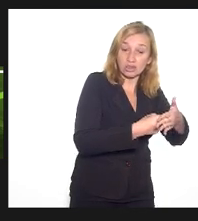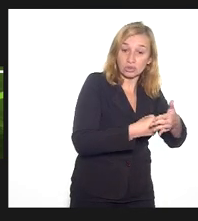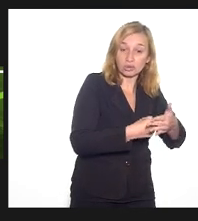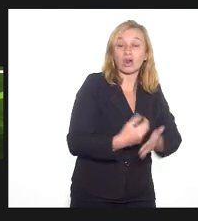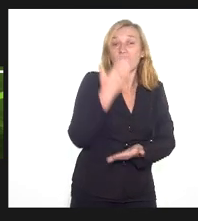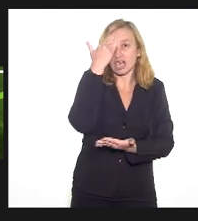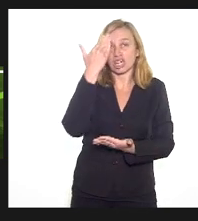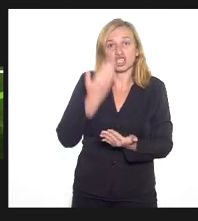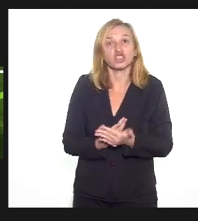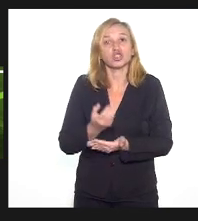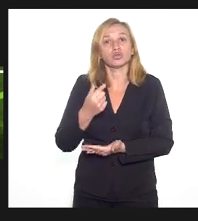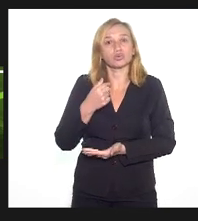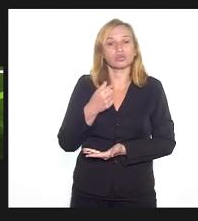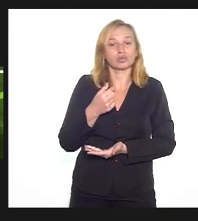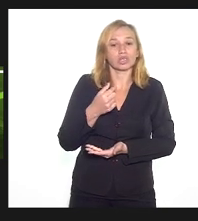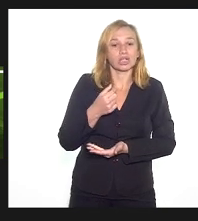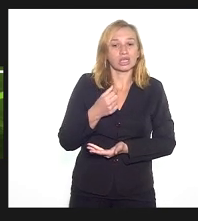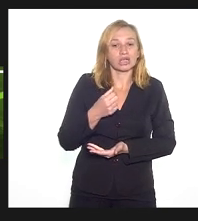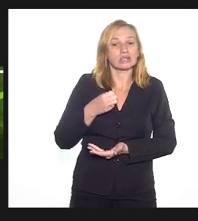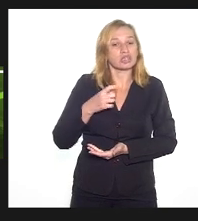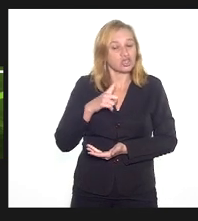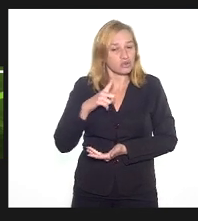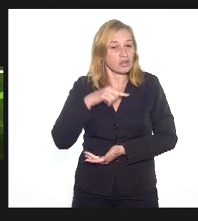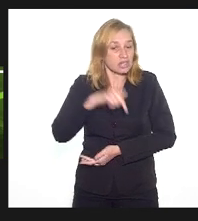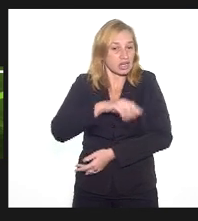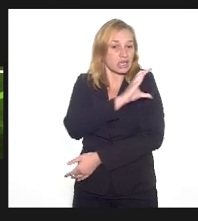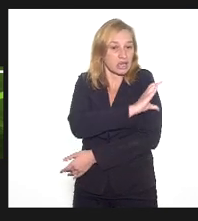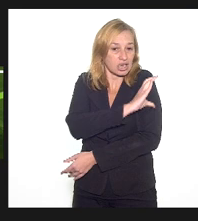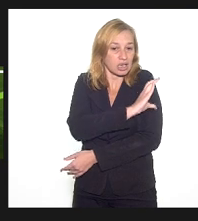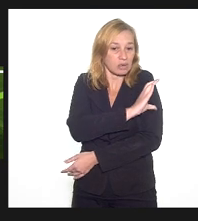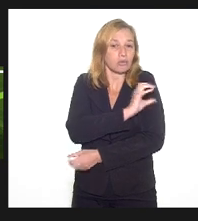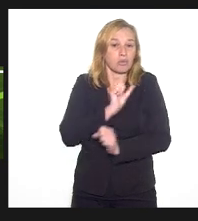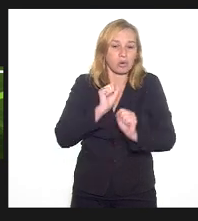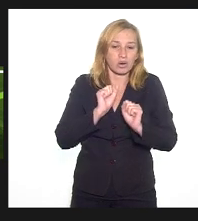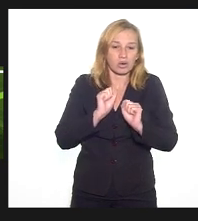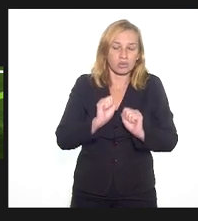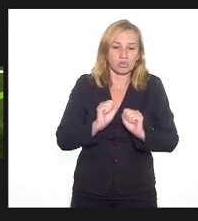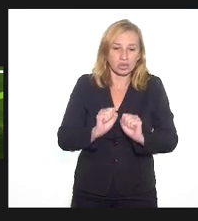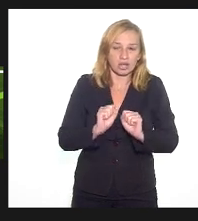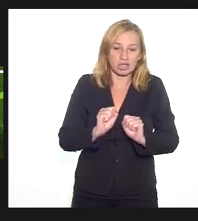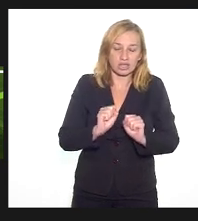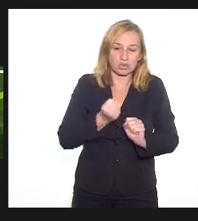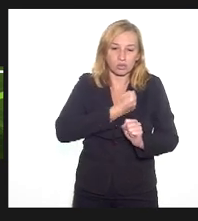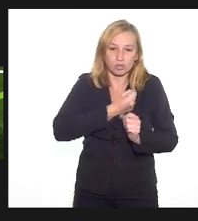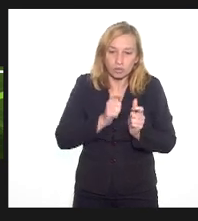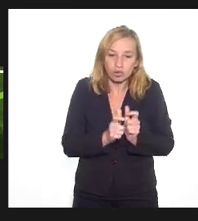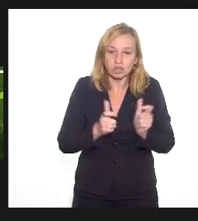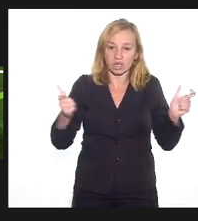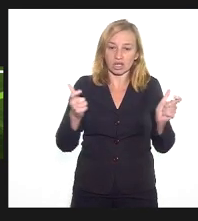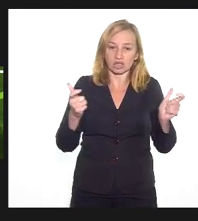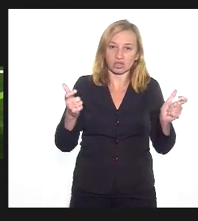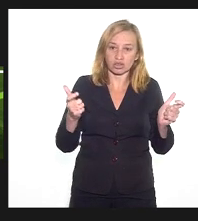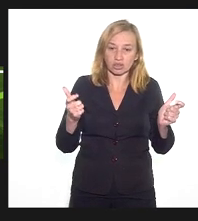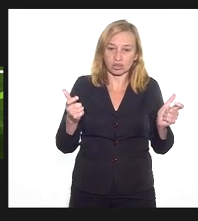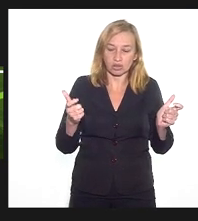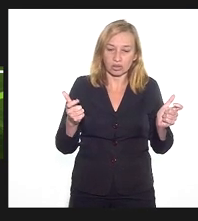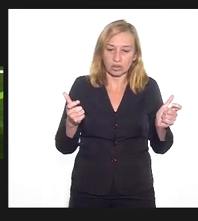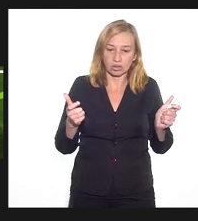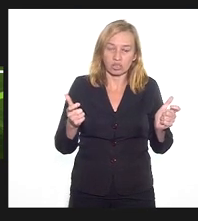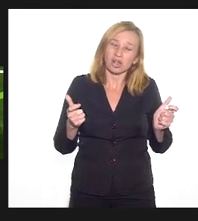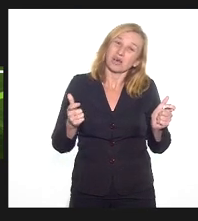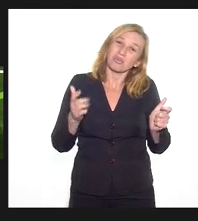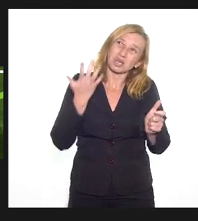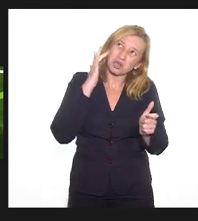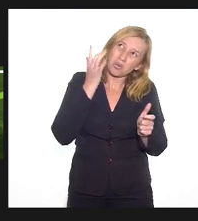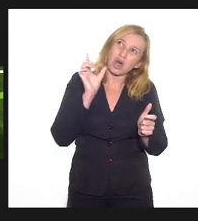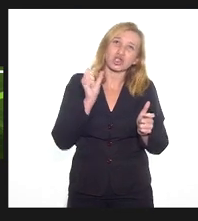Acredito eu que se estivesse aqui em campos, a gente poderia aumentar o número de denúncias, mas também não seria um número muito alto, porque